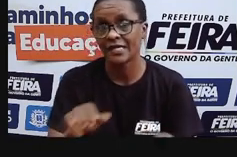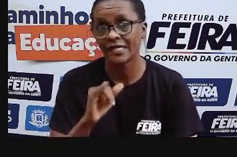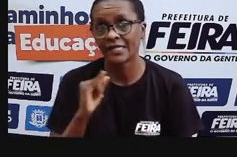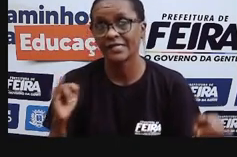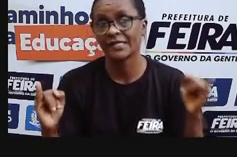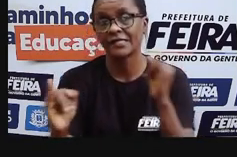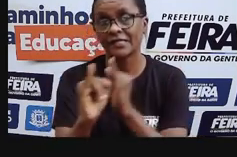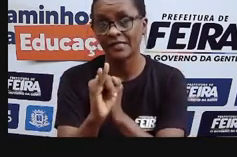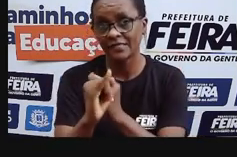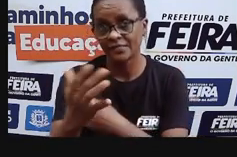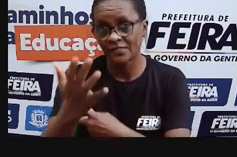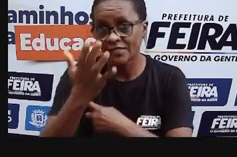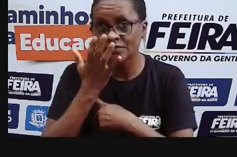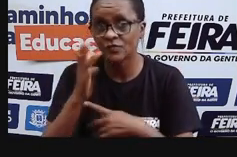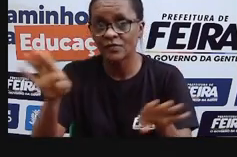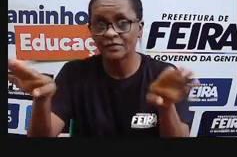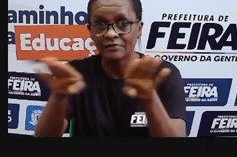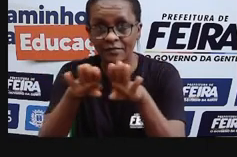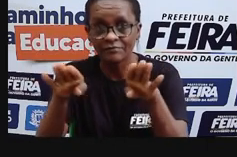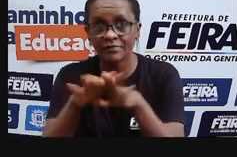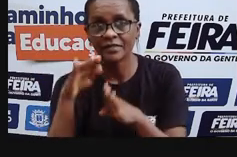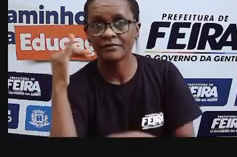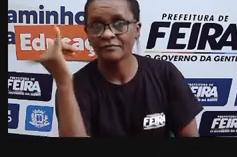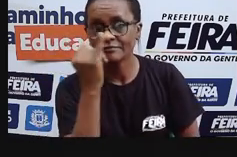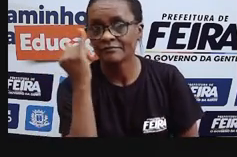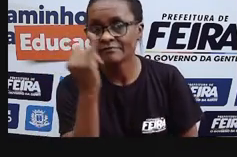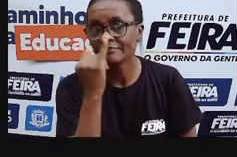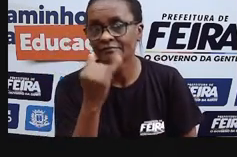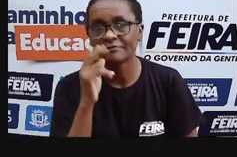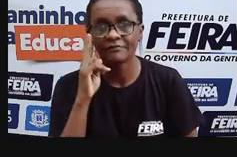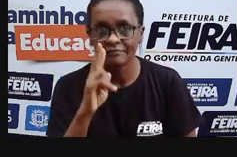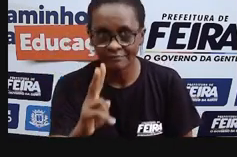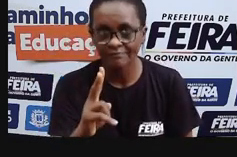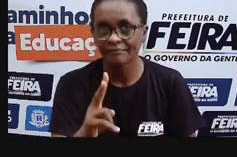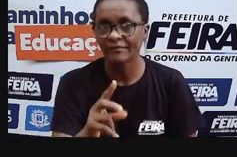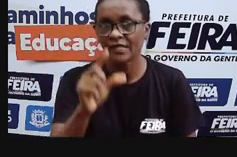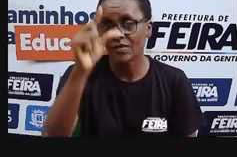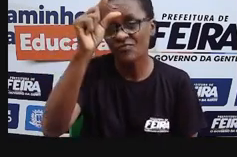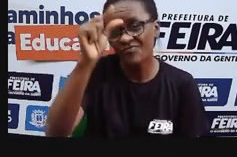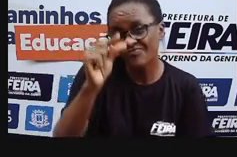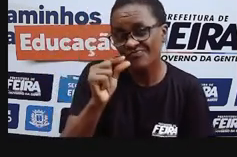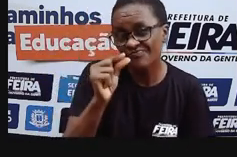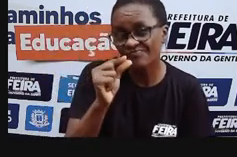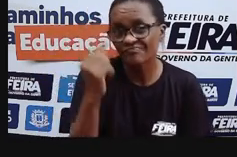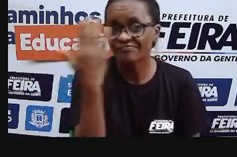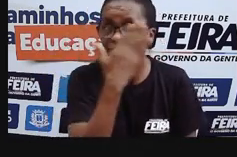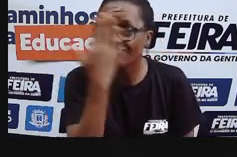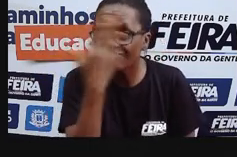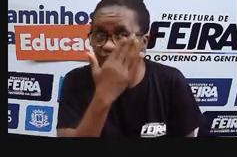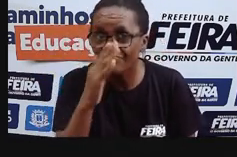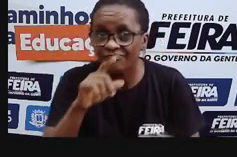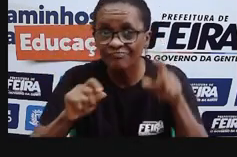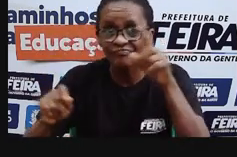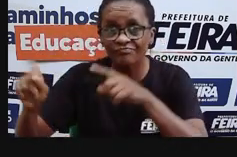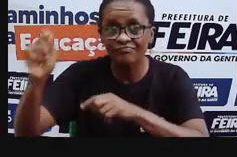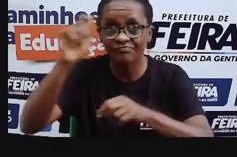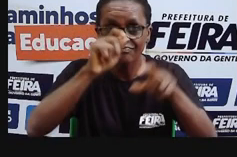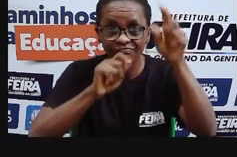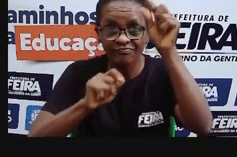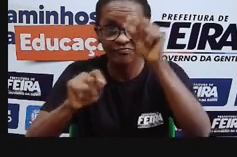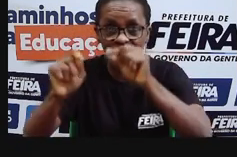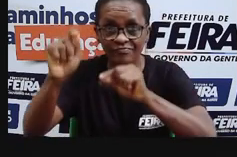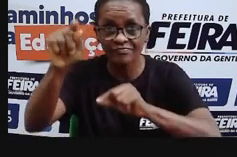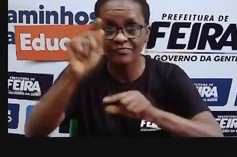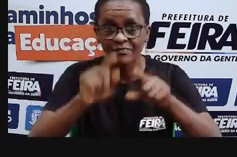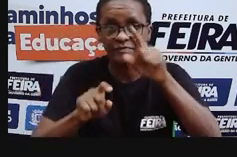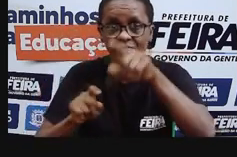a gente tem aqui as lentes oculares, que é onde a gente encostaria os nossos olhos, tá bom? O que a gente pode ver?